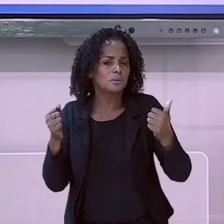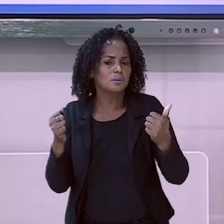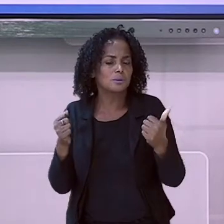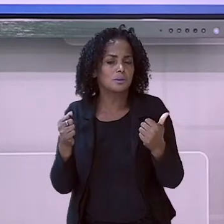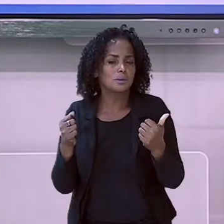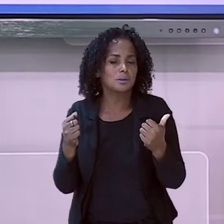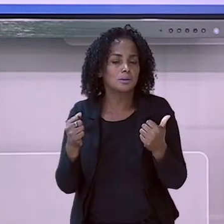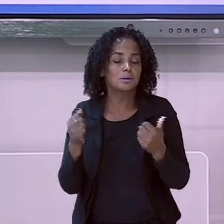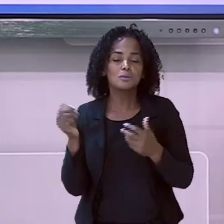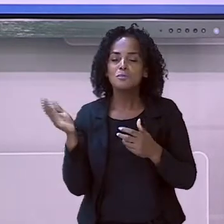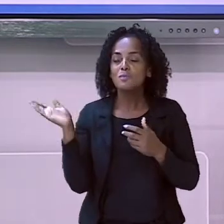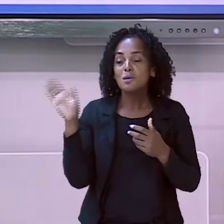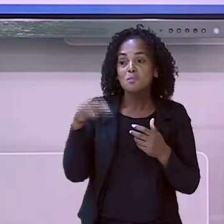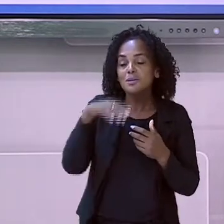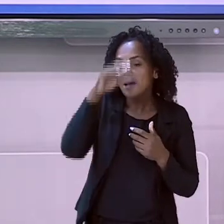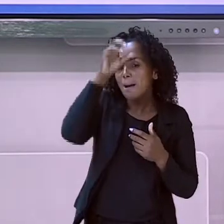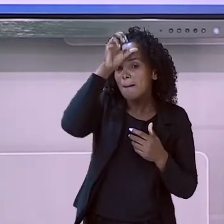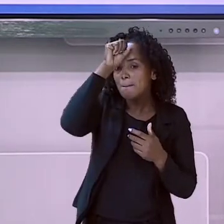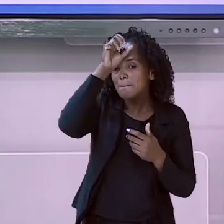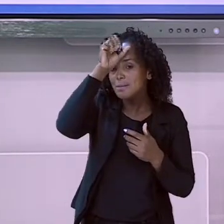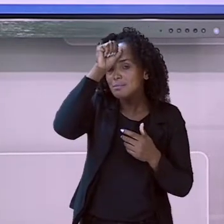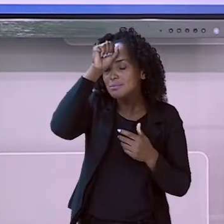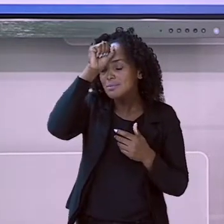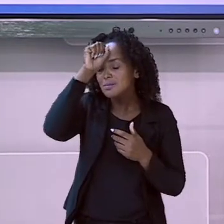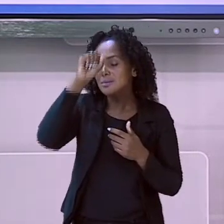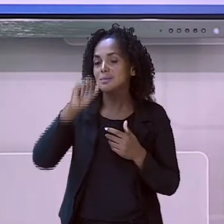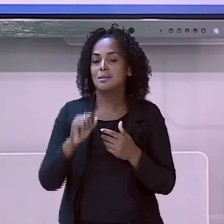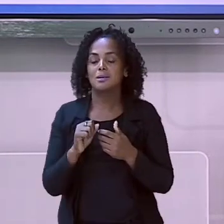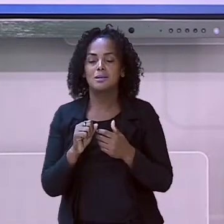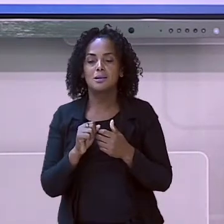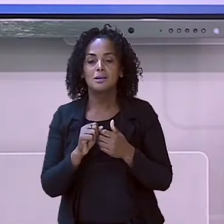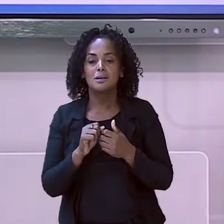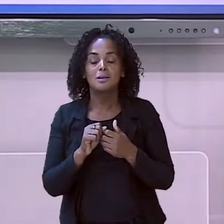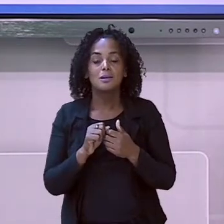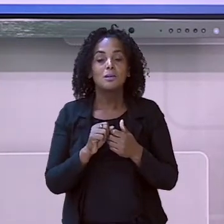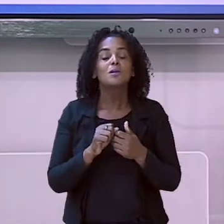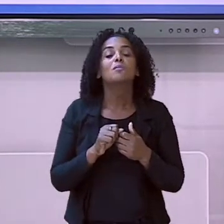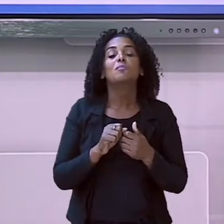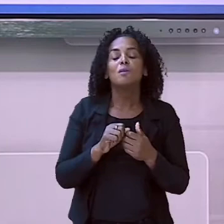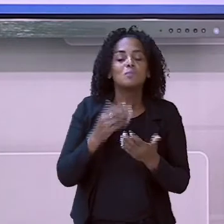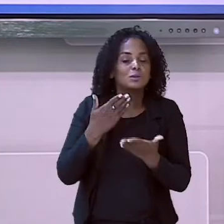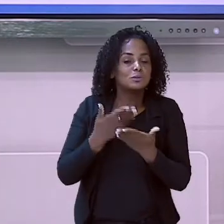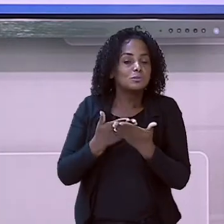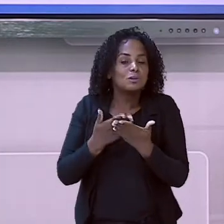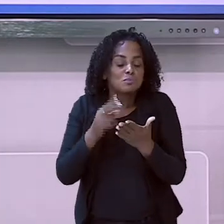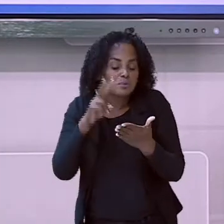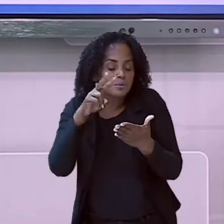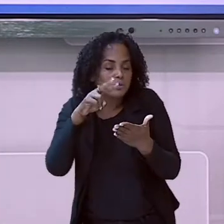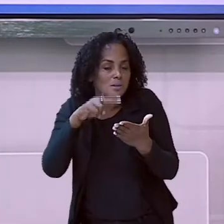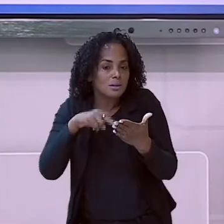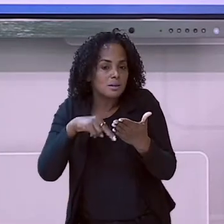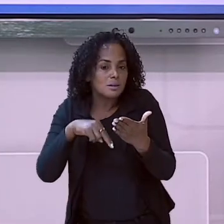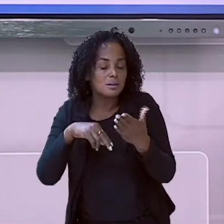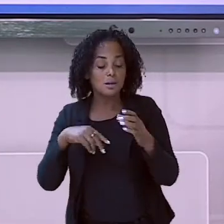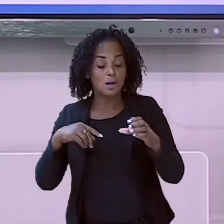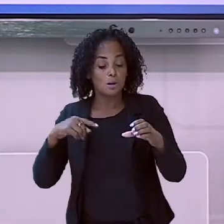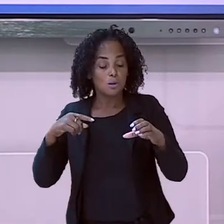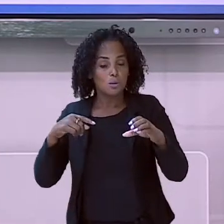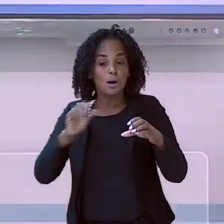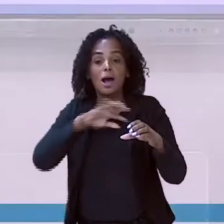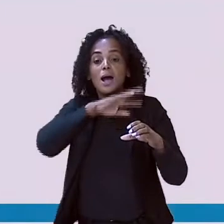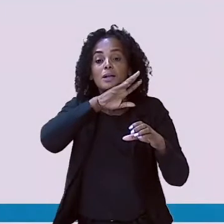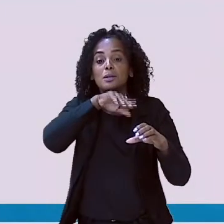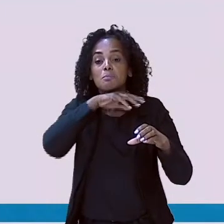Então vamos lá? O nosso trava-língua de hoje que nós vamos trabalhar se chama O Tatu, a